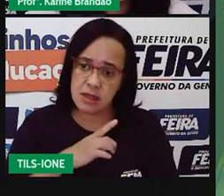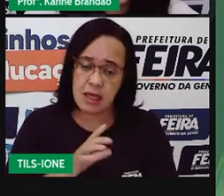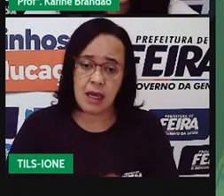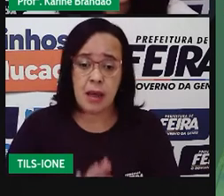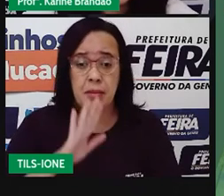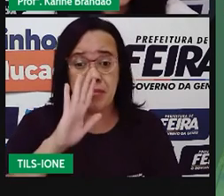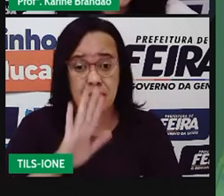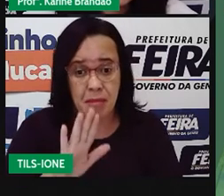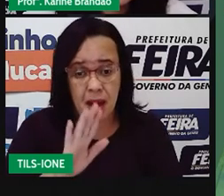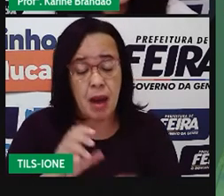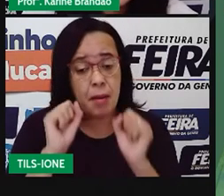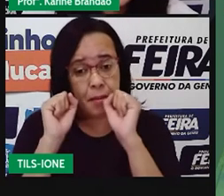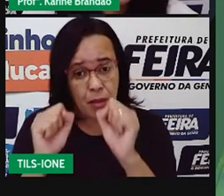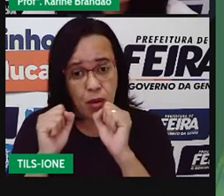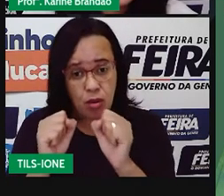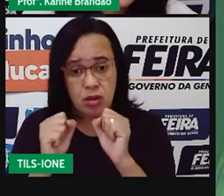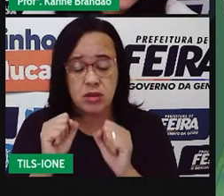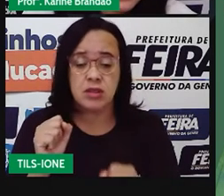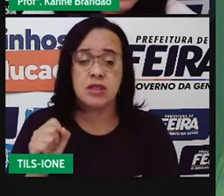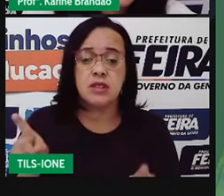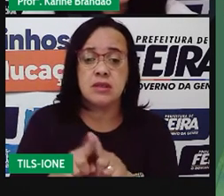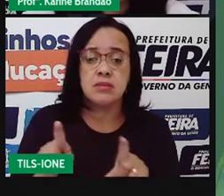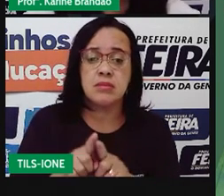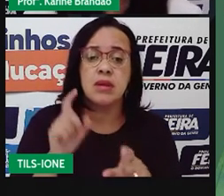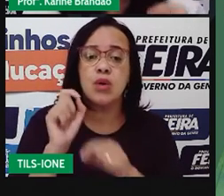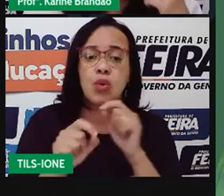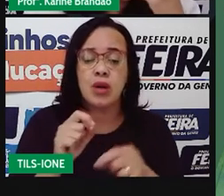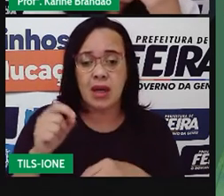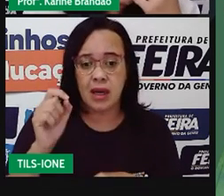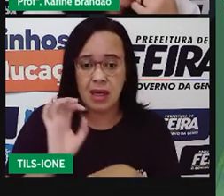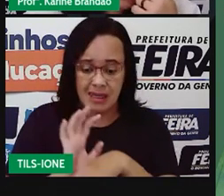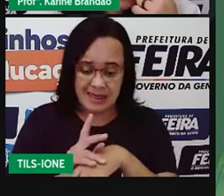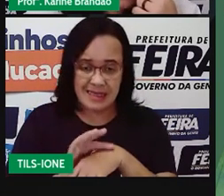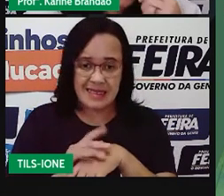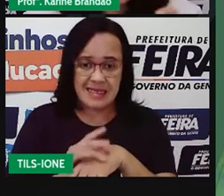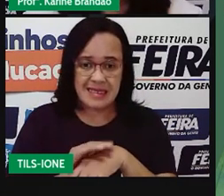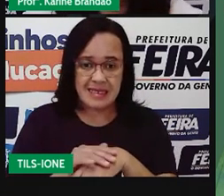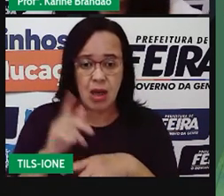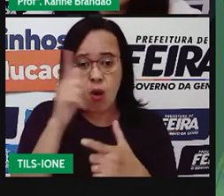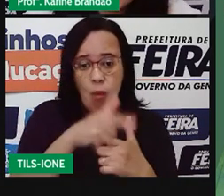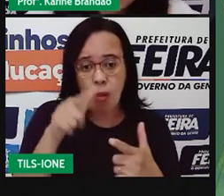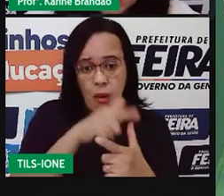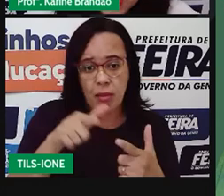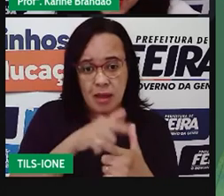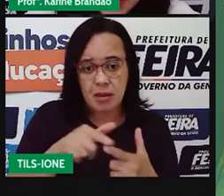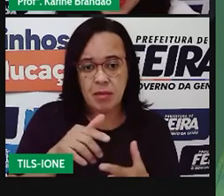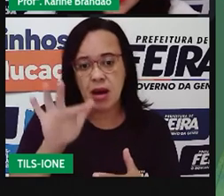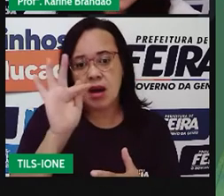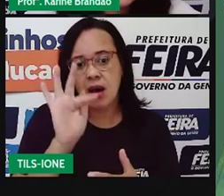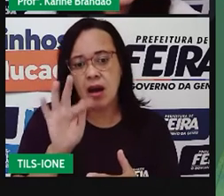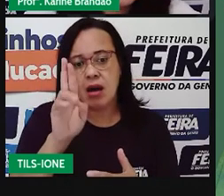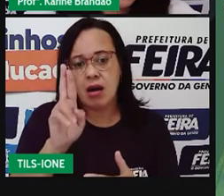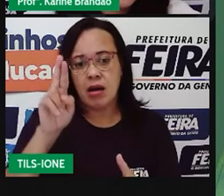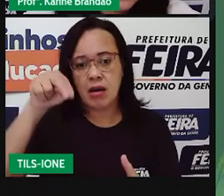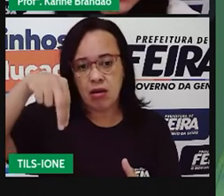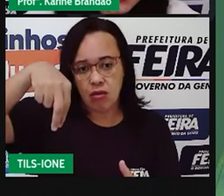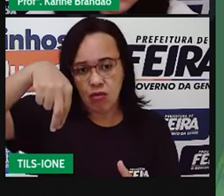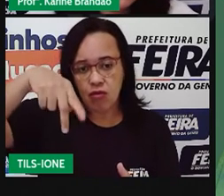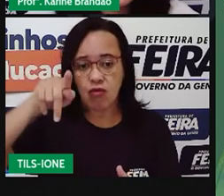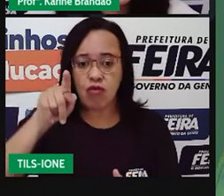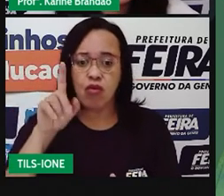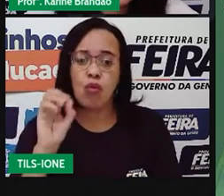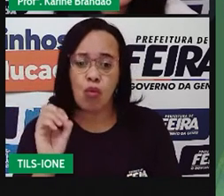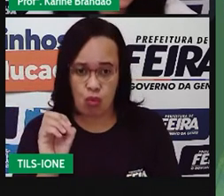não existe parasitismo apenas com mamíferos. Existem outros